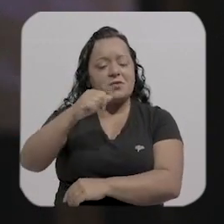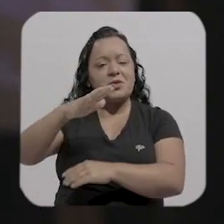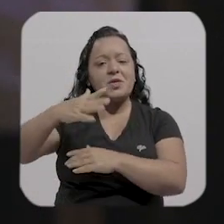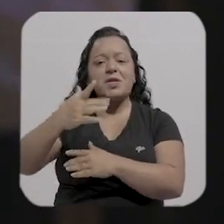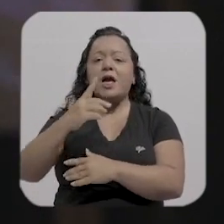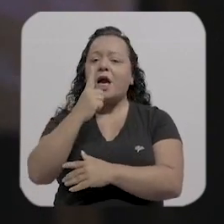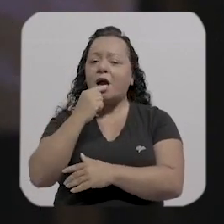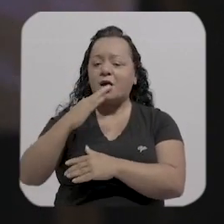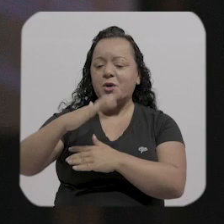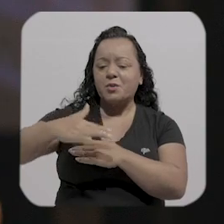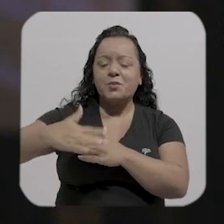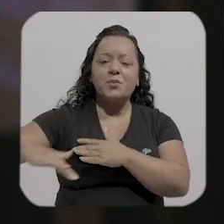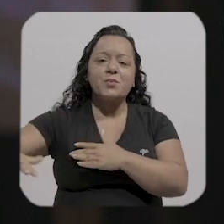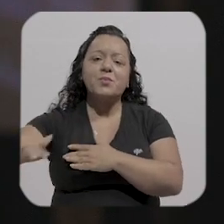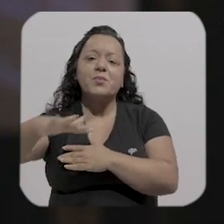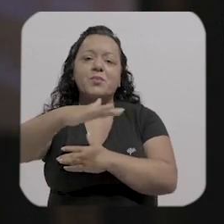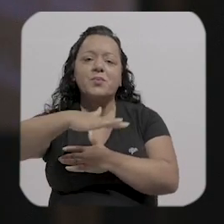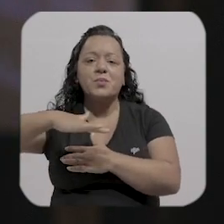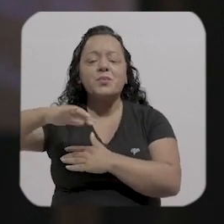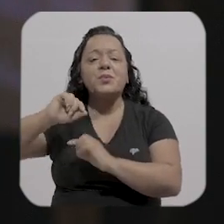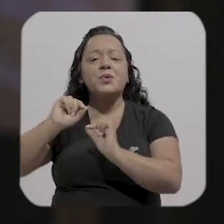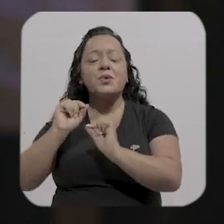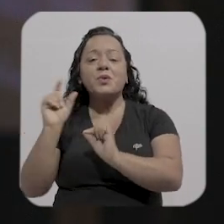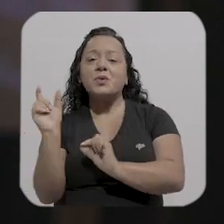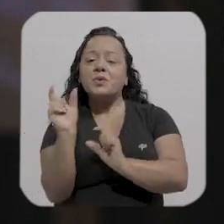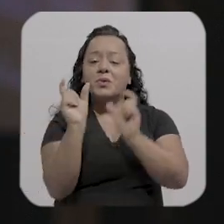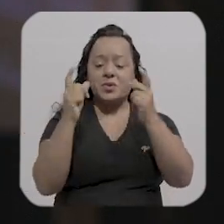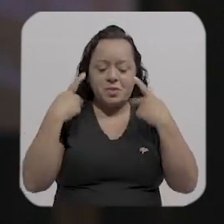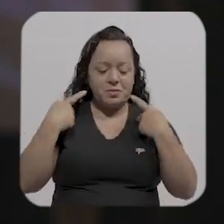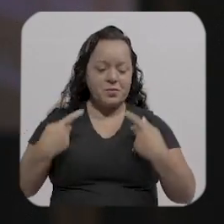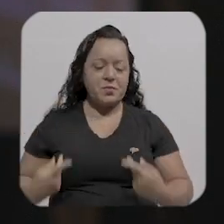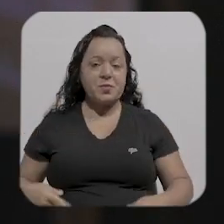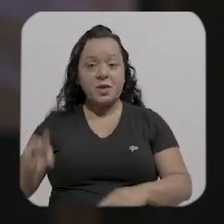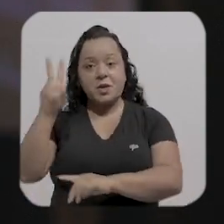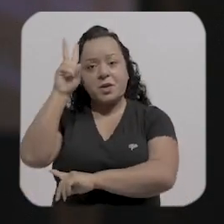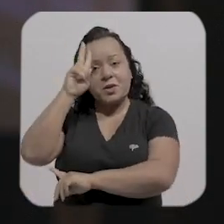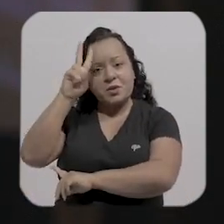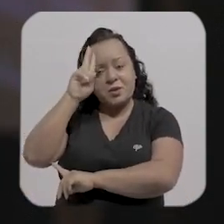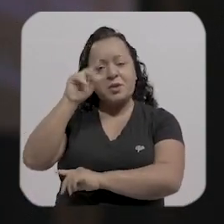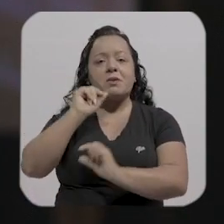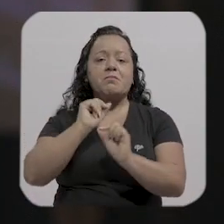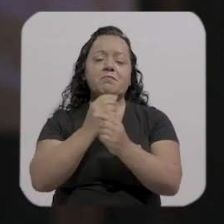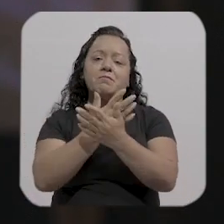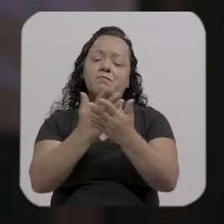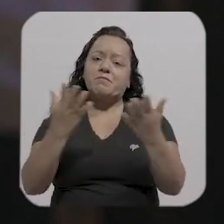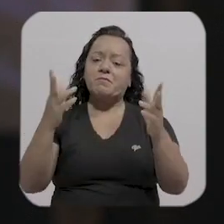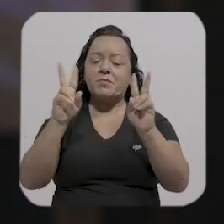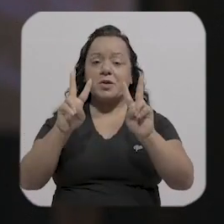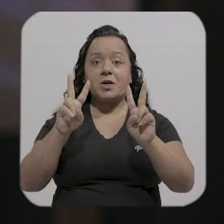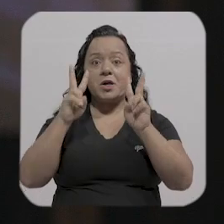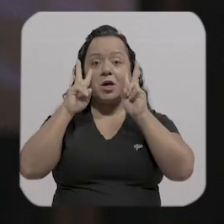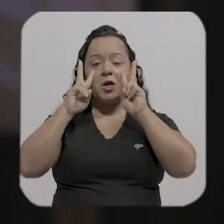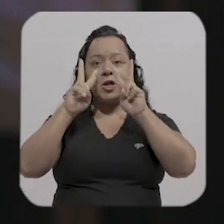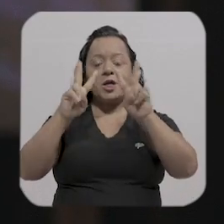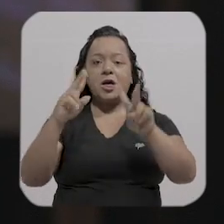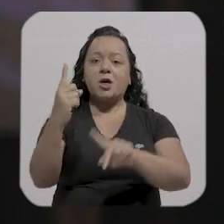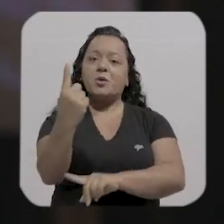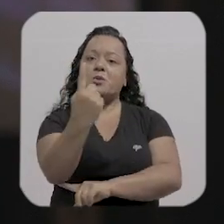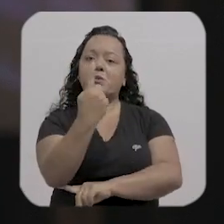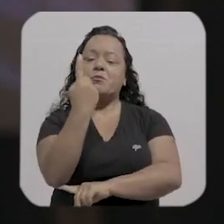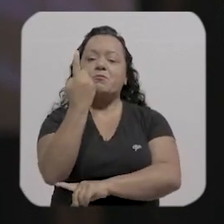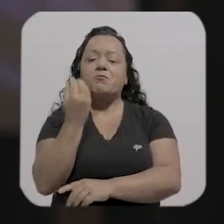carregado, que carrega no corpo palavras, nas palavras memória. E ele tem, gente, um olhar único, que